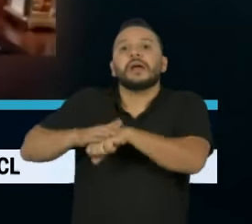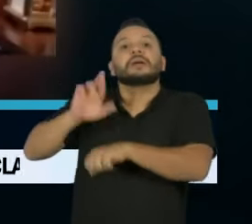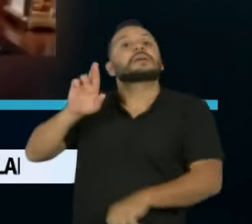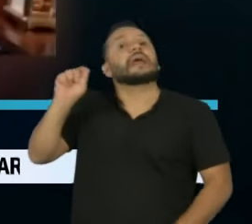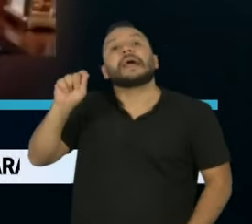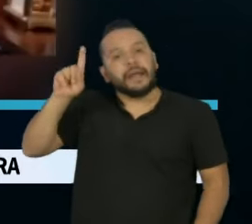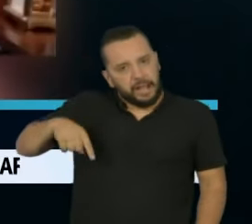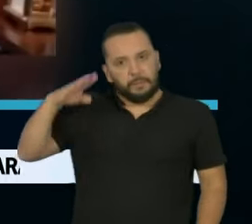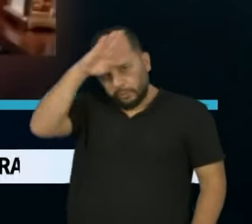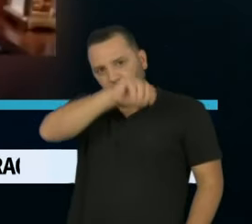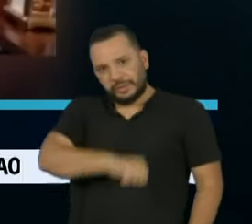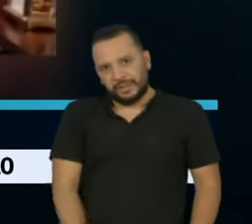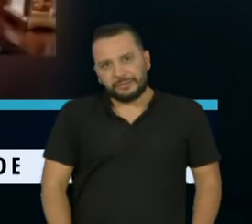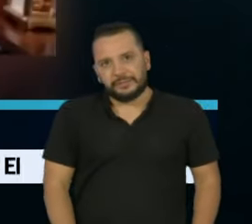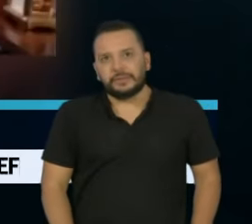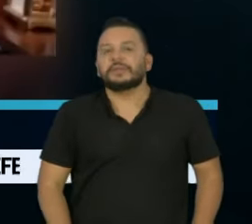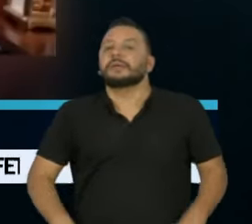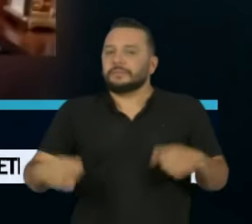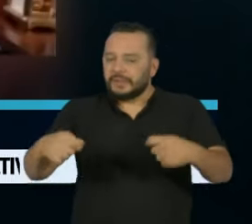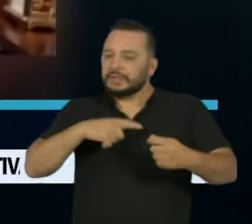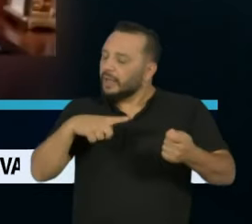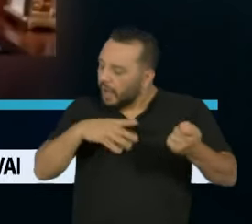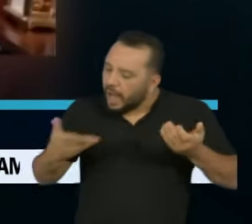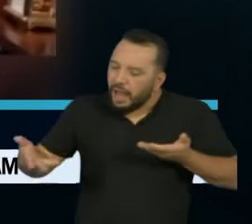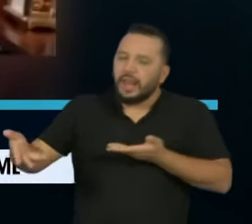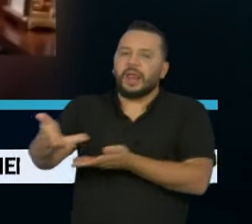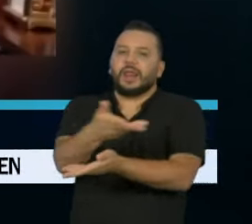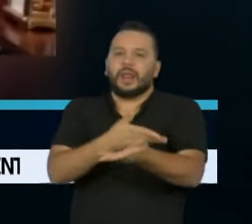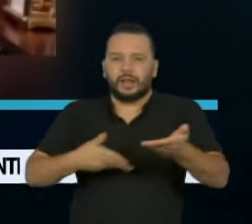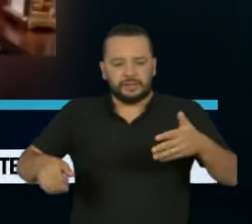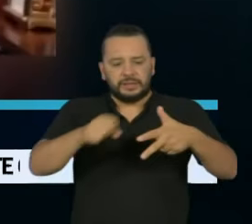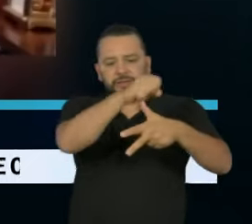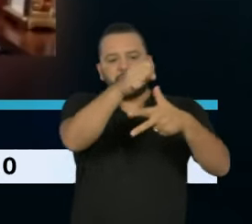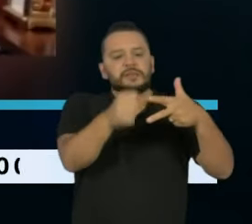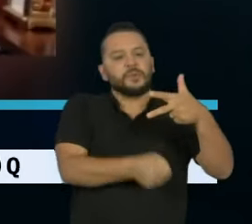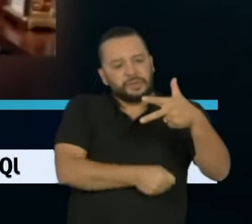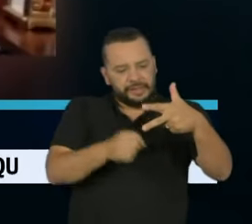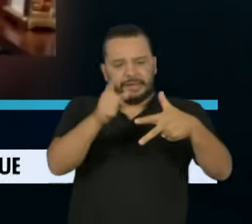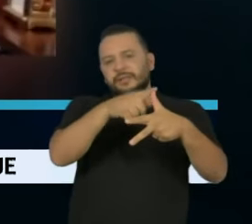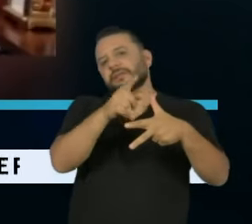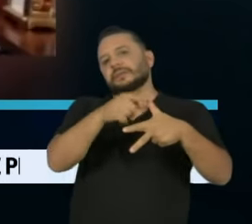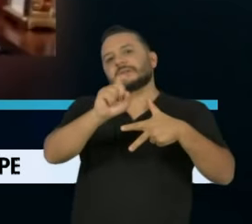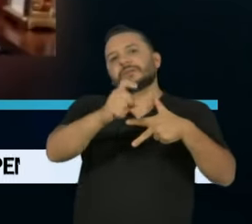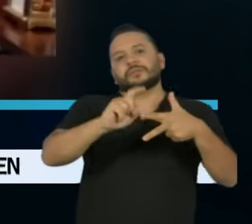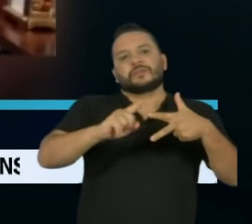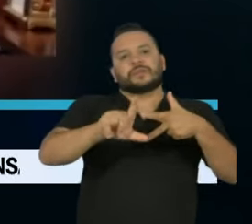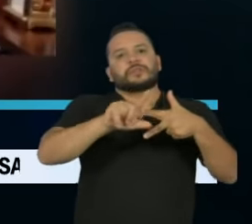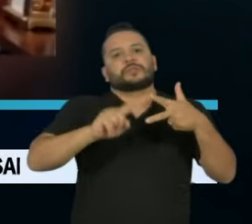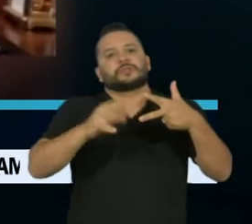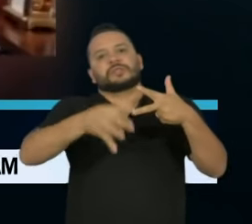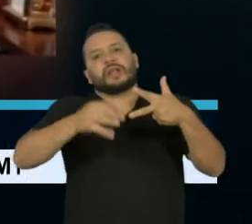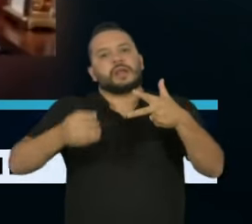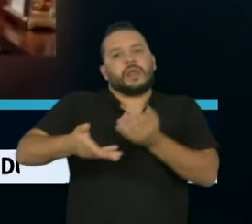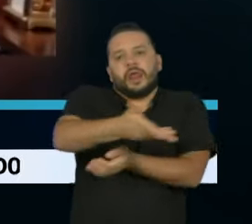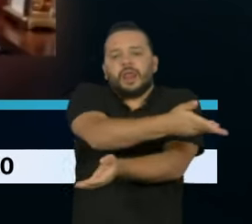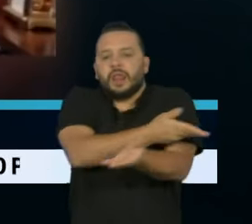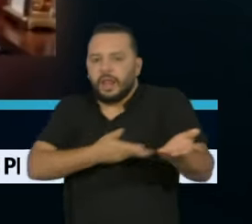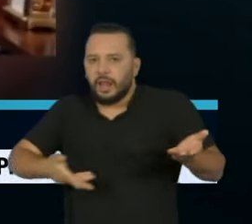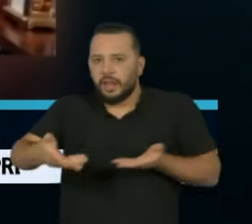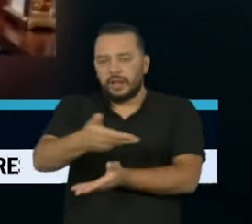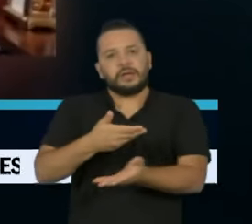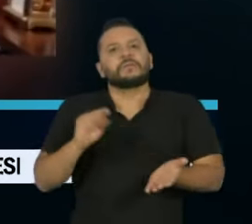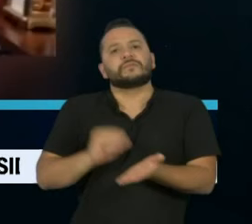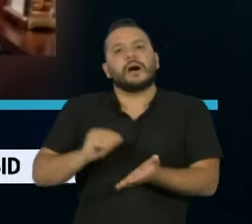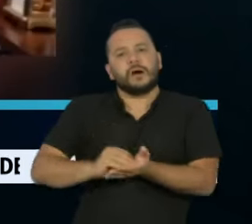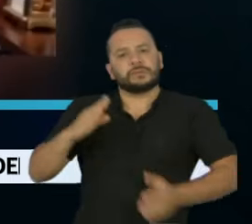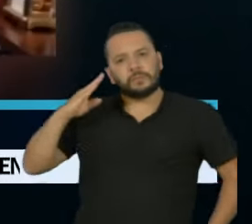diferença e harmonia entre os poderes. Isso é que dá espaço, que requer do presidente da República, a sua